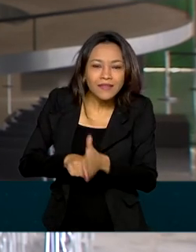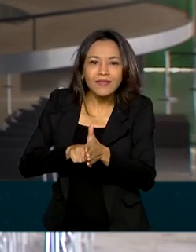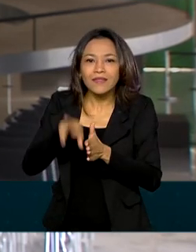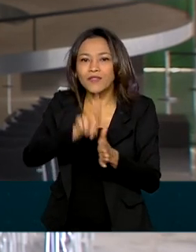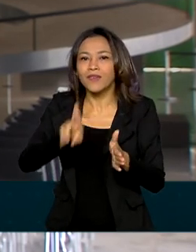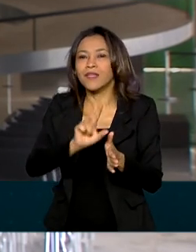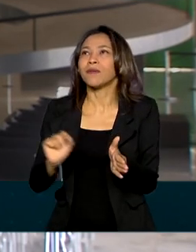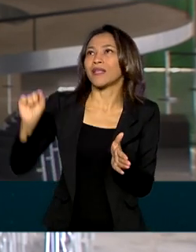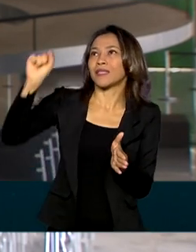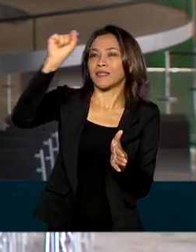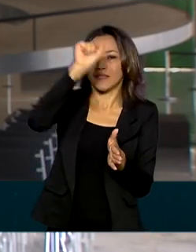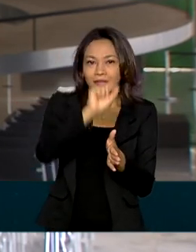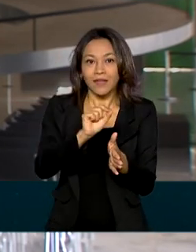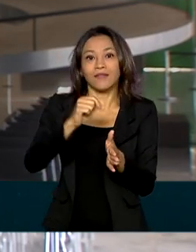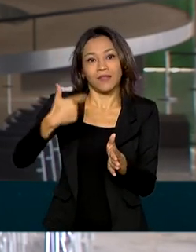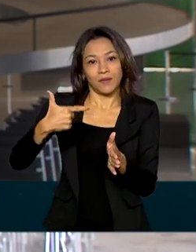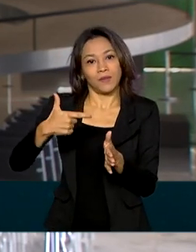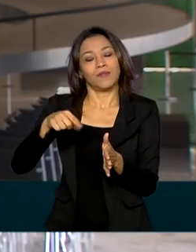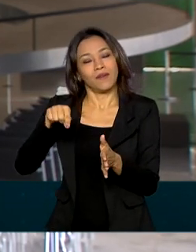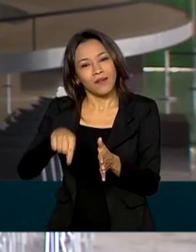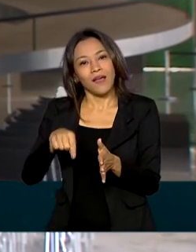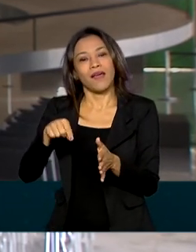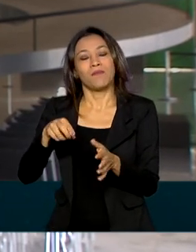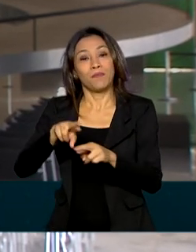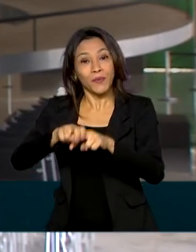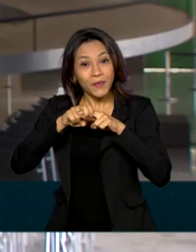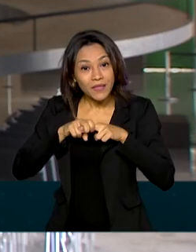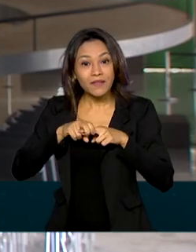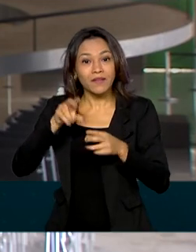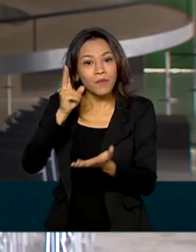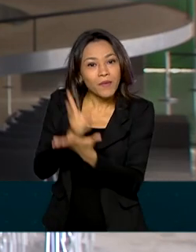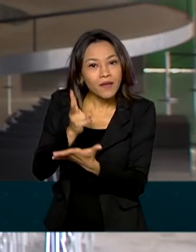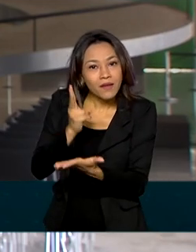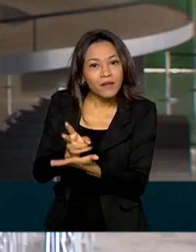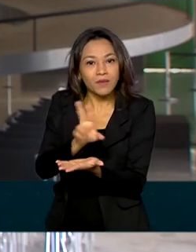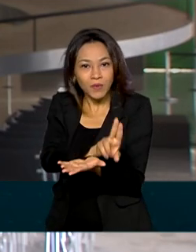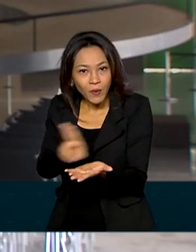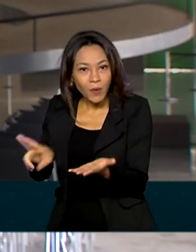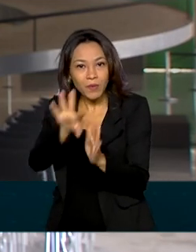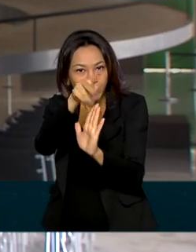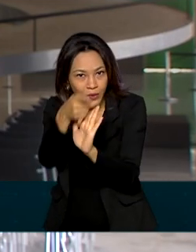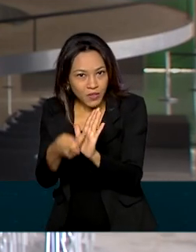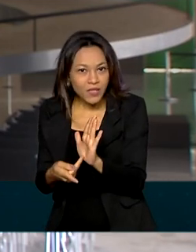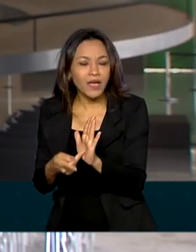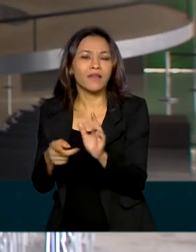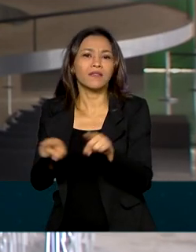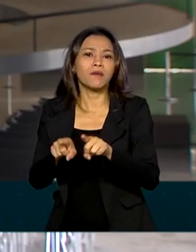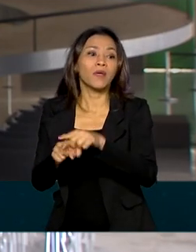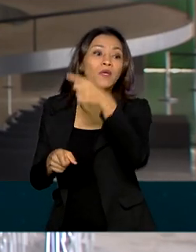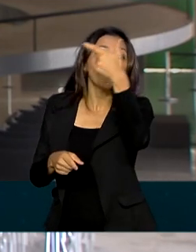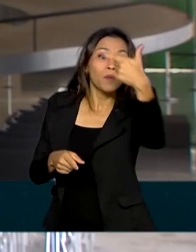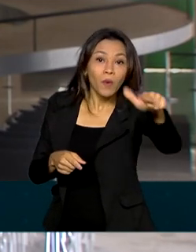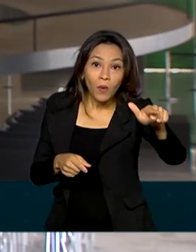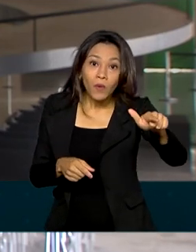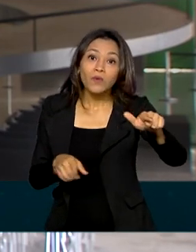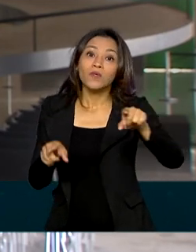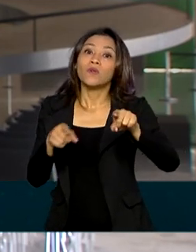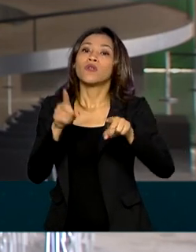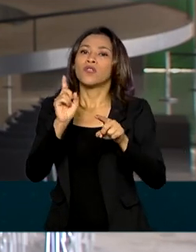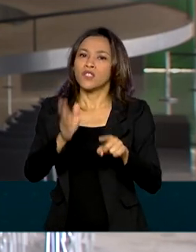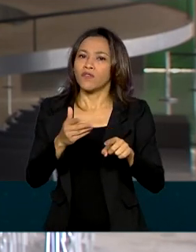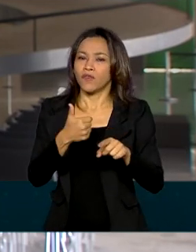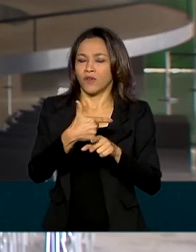projeto Nanossat-CBR e por isso ele ganhou o mesmo nome desse projeto e também de um outro satélite que foi lançado em